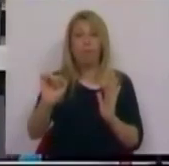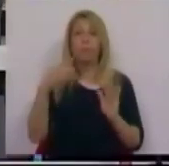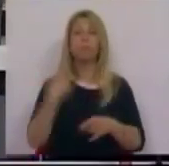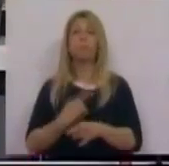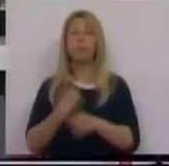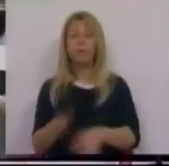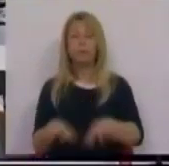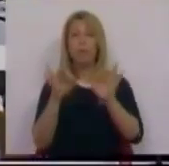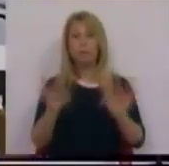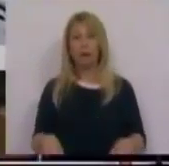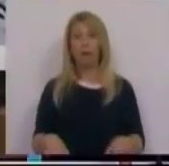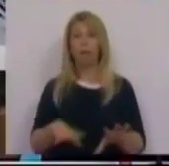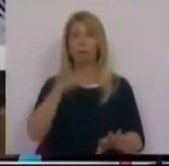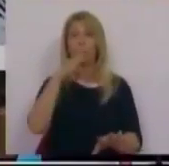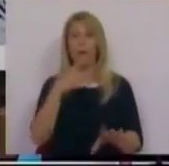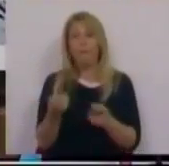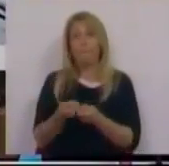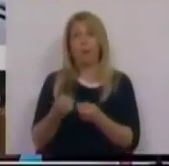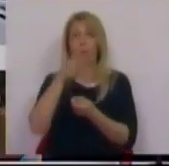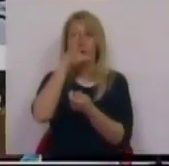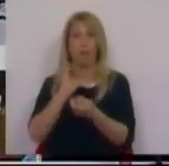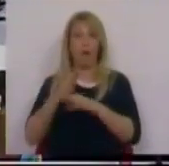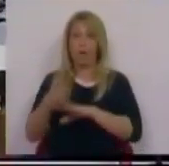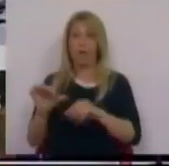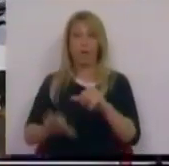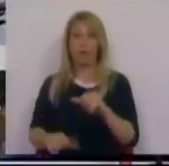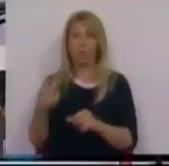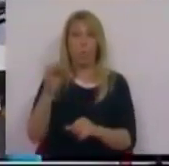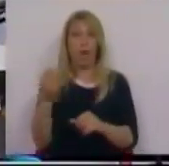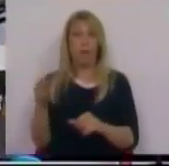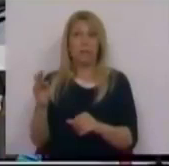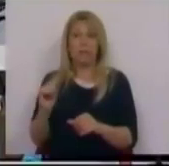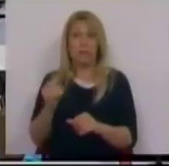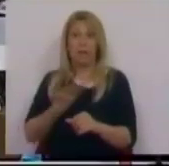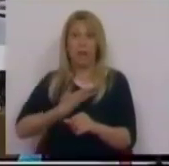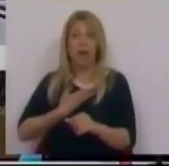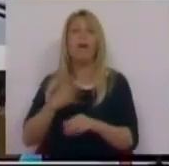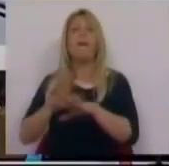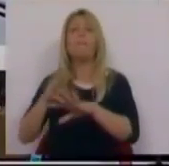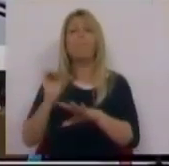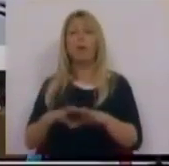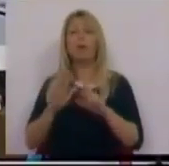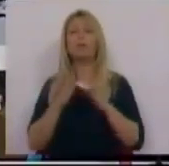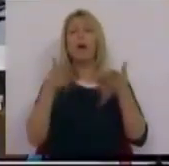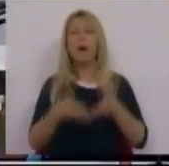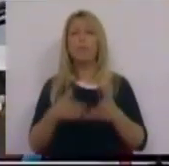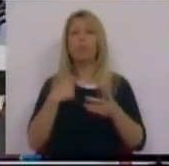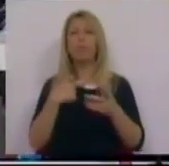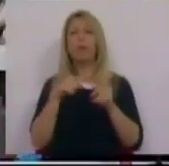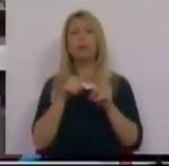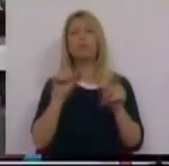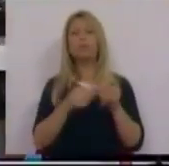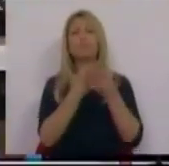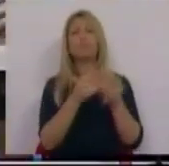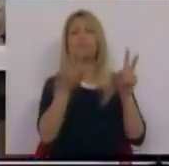próxima do Governo a intervenção do PSD, até da avaliação que é feita do pacote de solvência 2, porque foi apresentado pelo